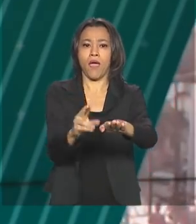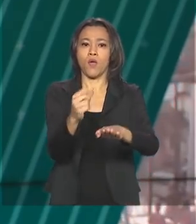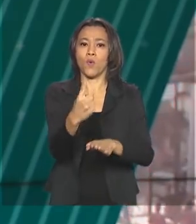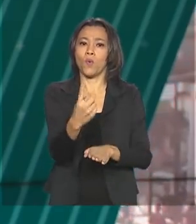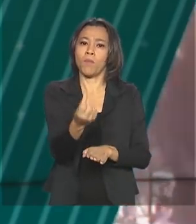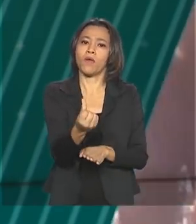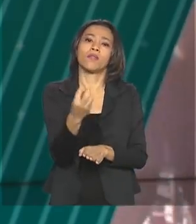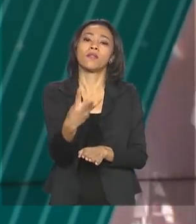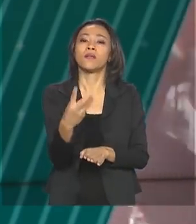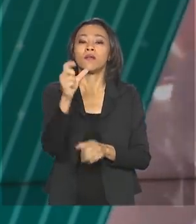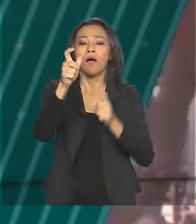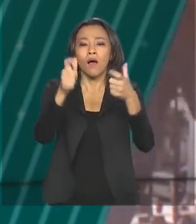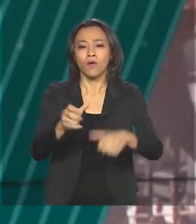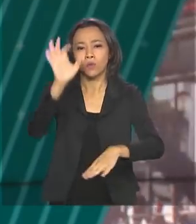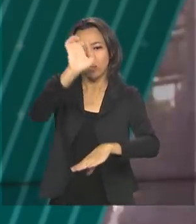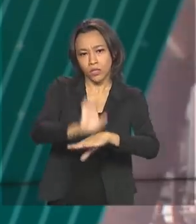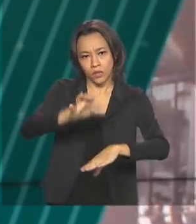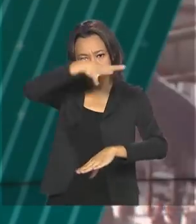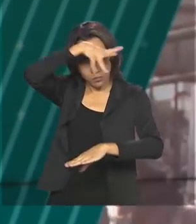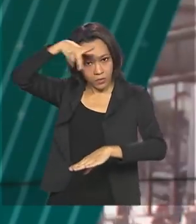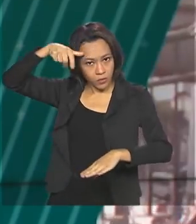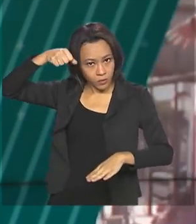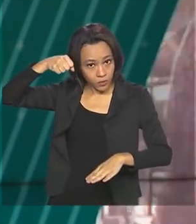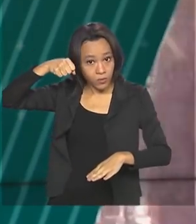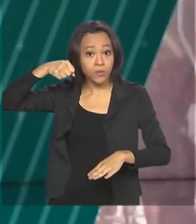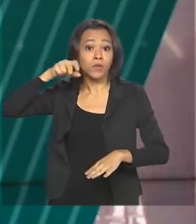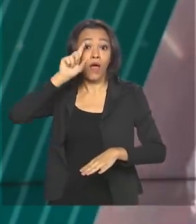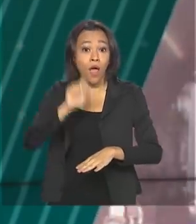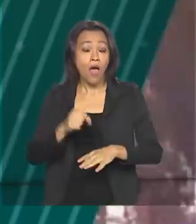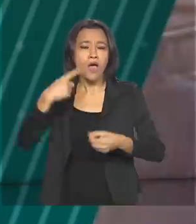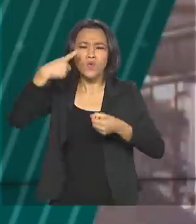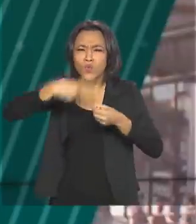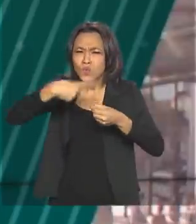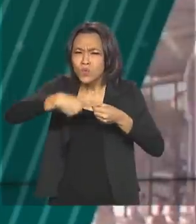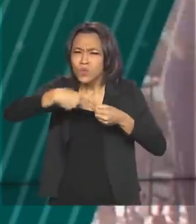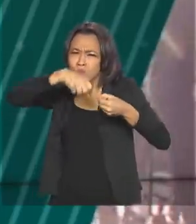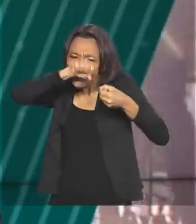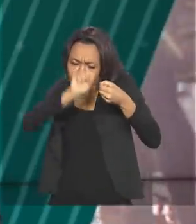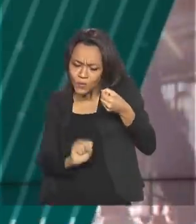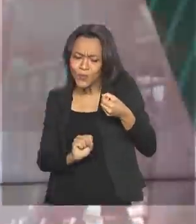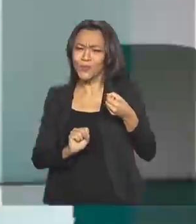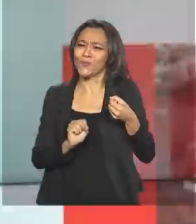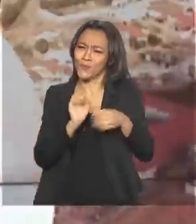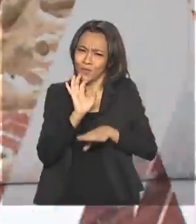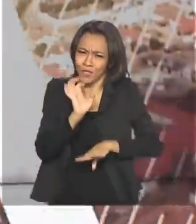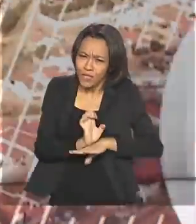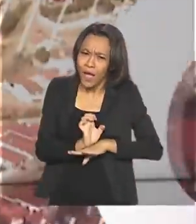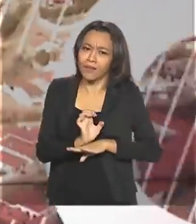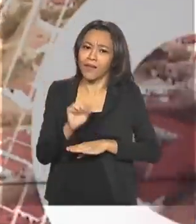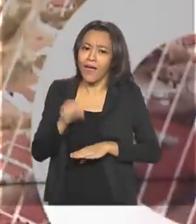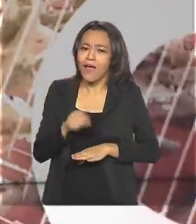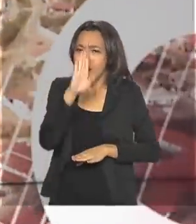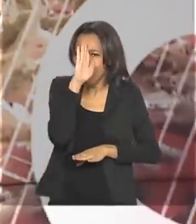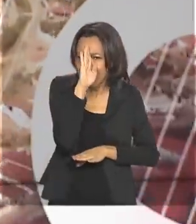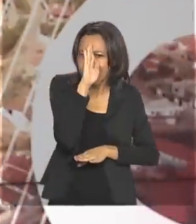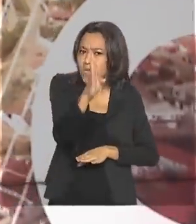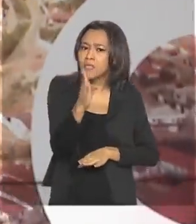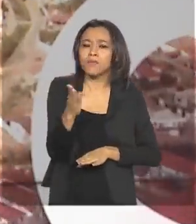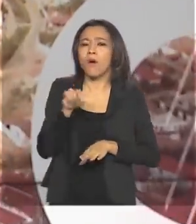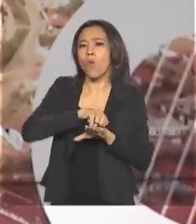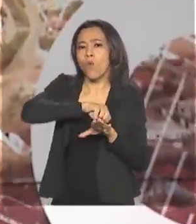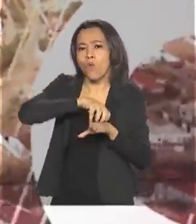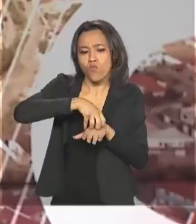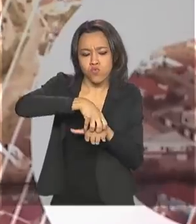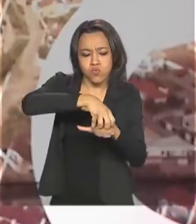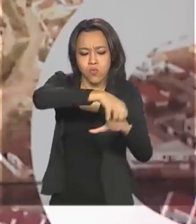Foi entregue a obra do contorno no município de Jusimeira, no sul do estado. A BR-163 é a principal rota de escoamento